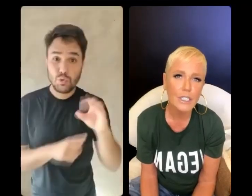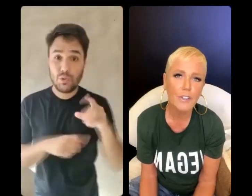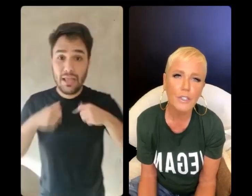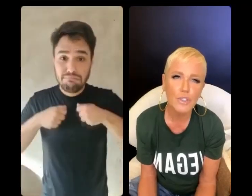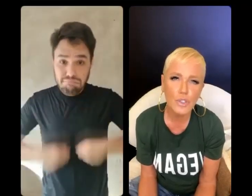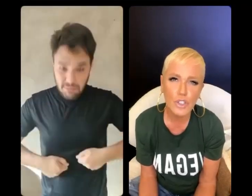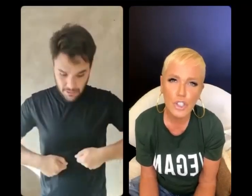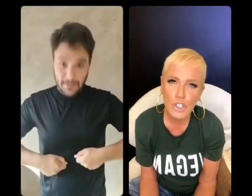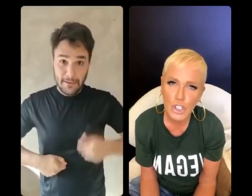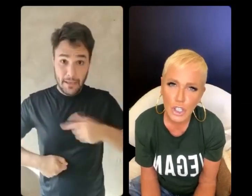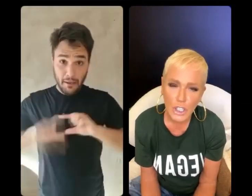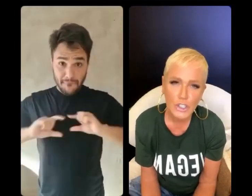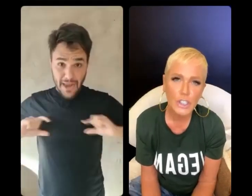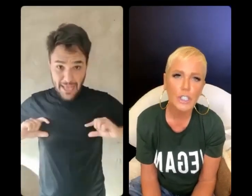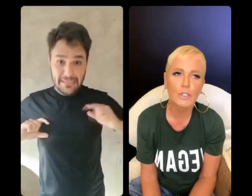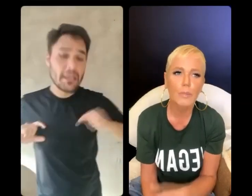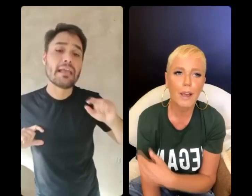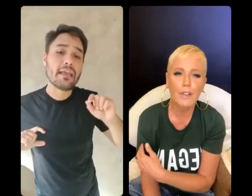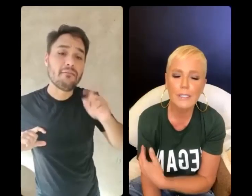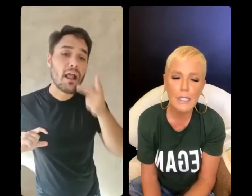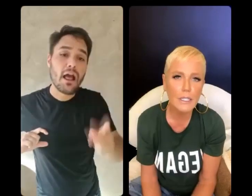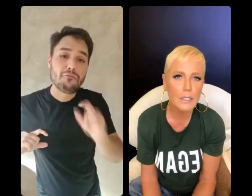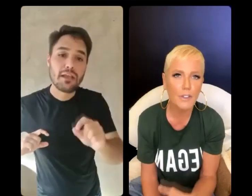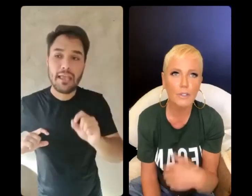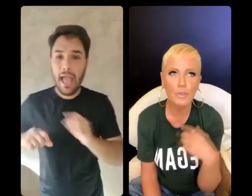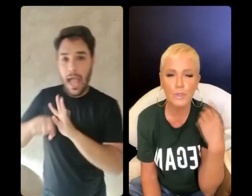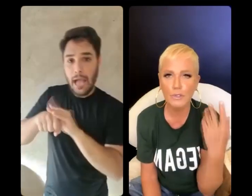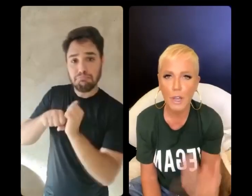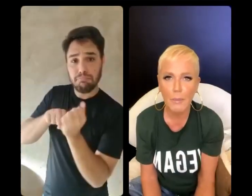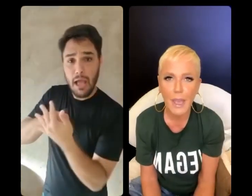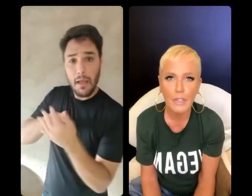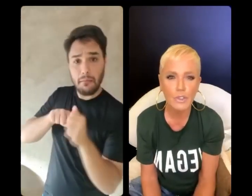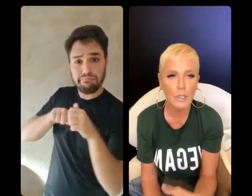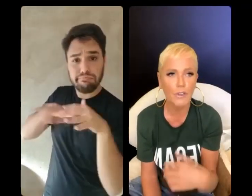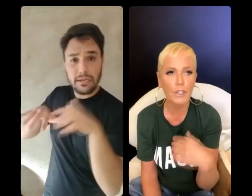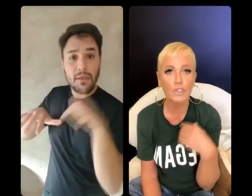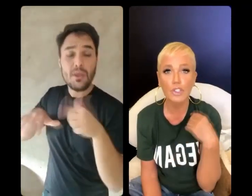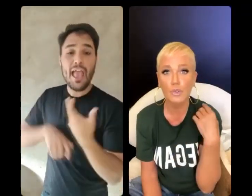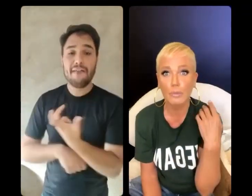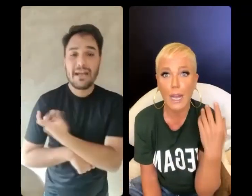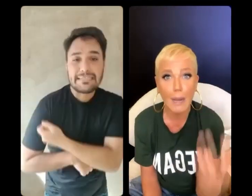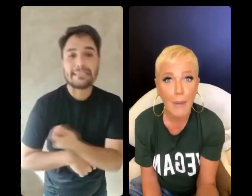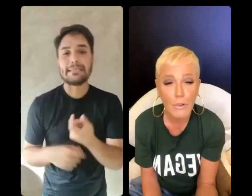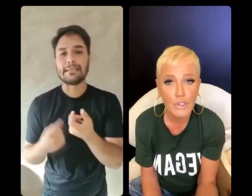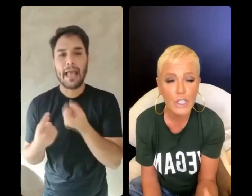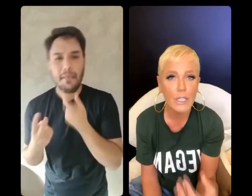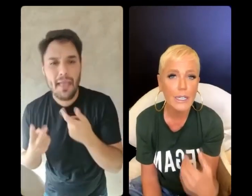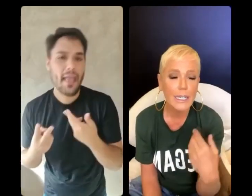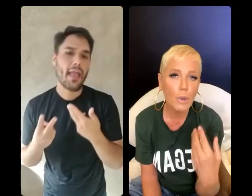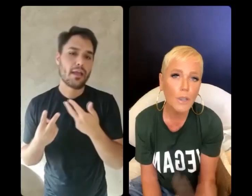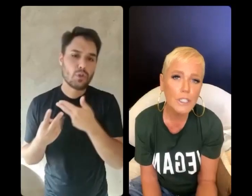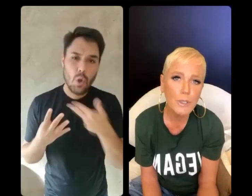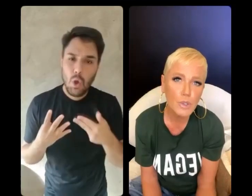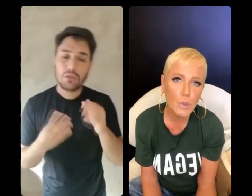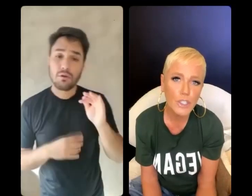a gente está falando de tomar vacina, está falando de um possível remédio, está falando disso acabar um dia.